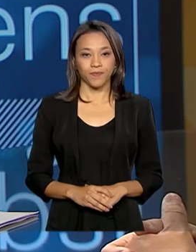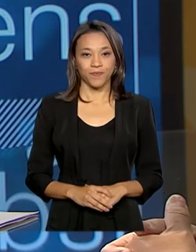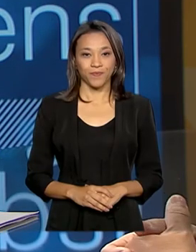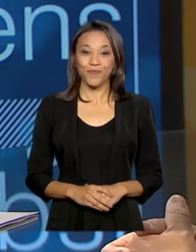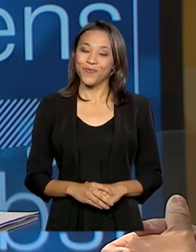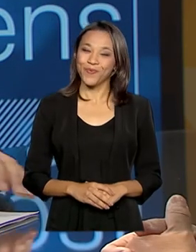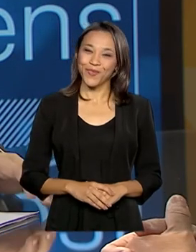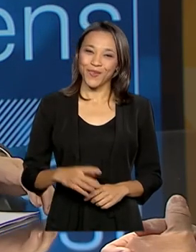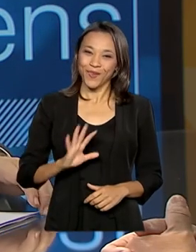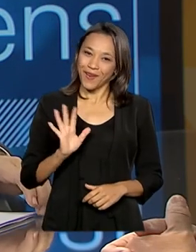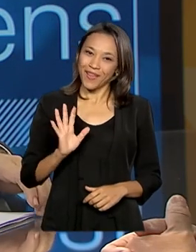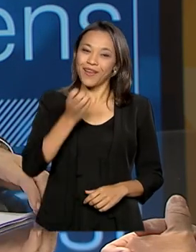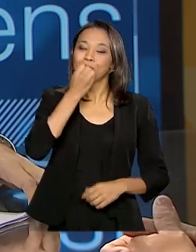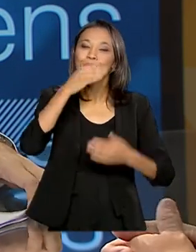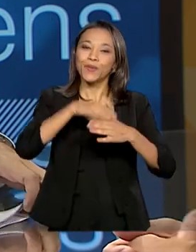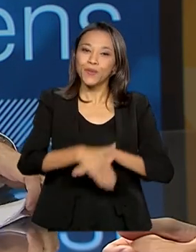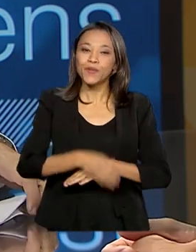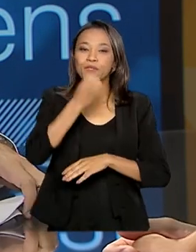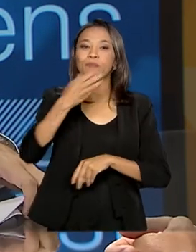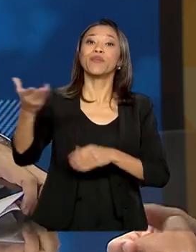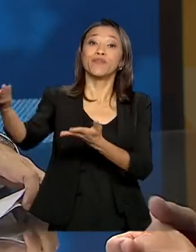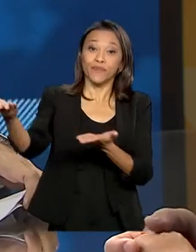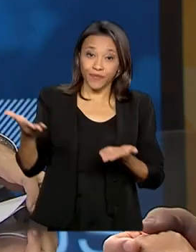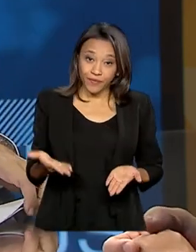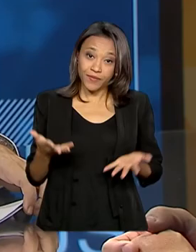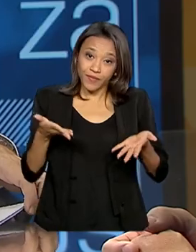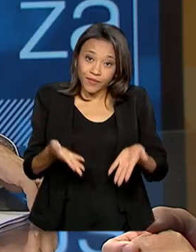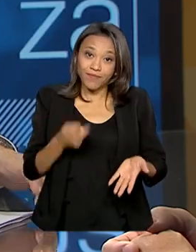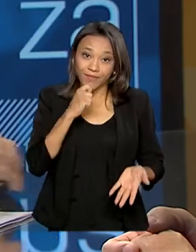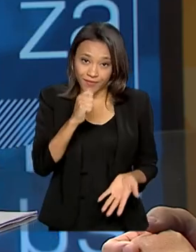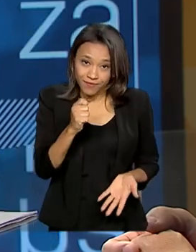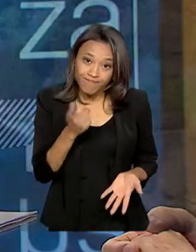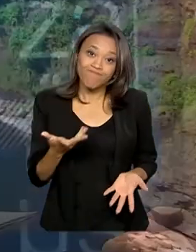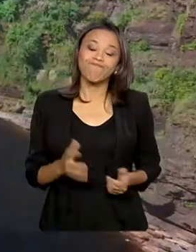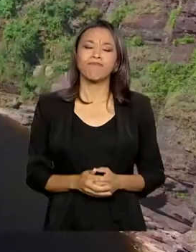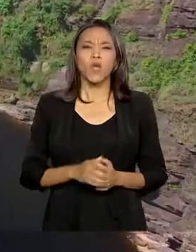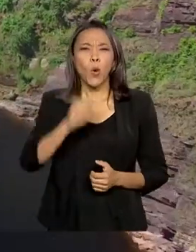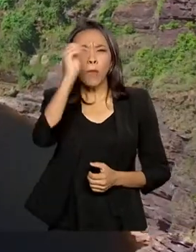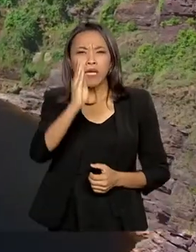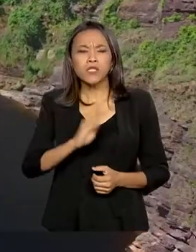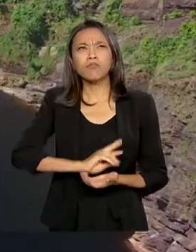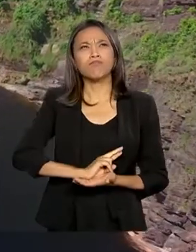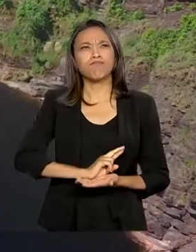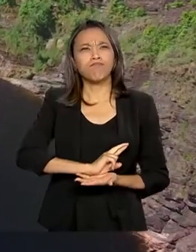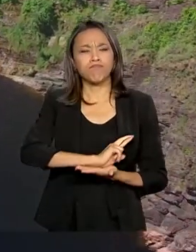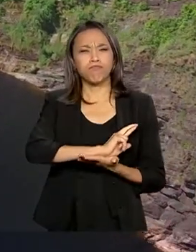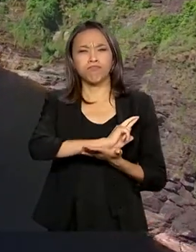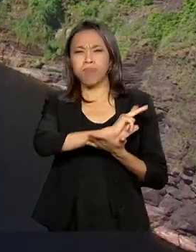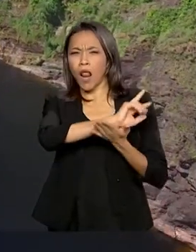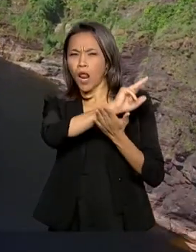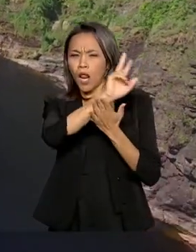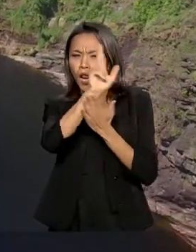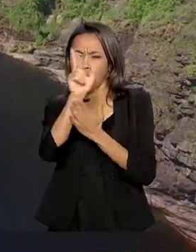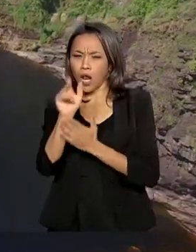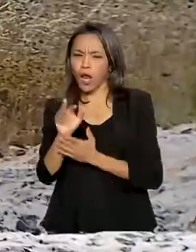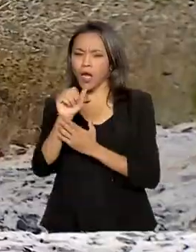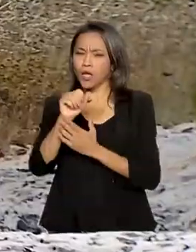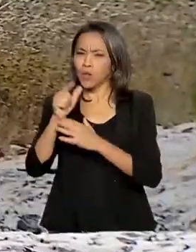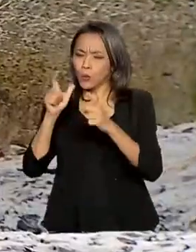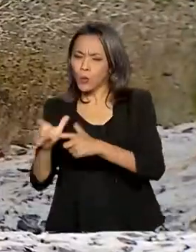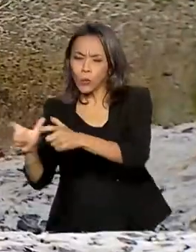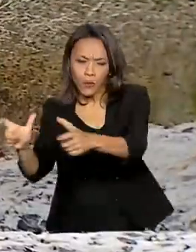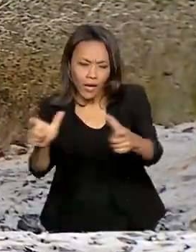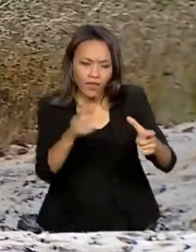Olá, boa noite e seja bem-vindo ao Brasil em Pauta. O Brasil reúne uma lista de parques nacionais que podem ser